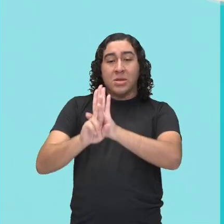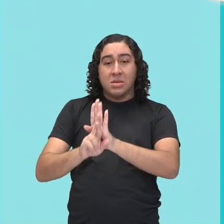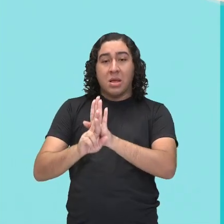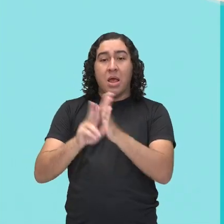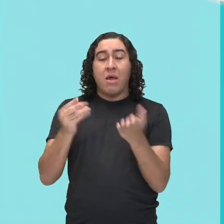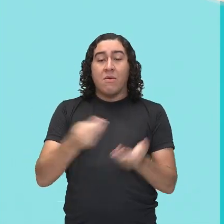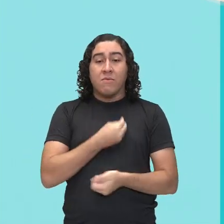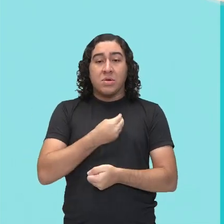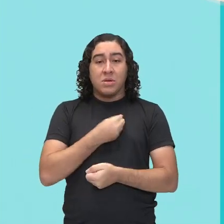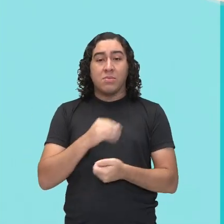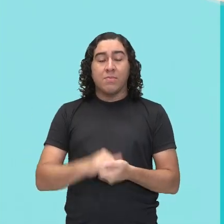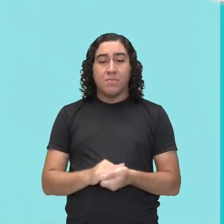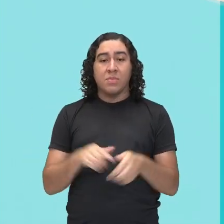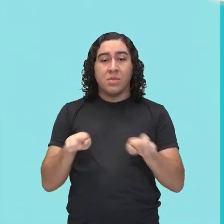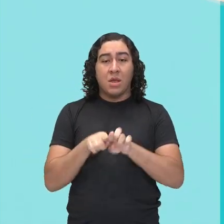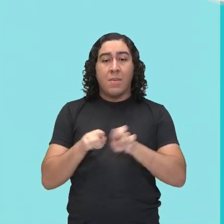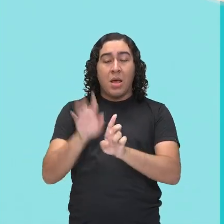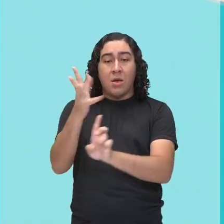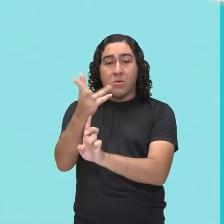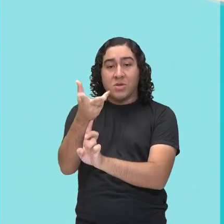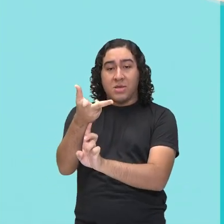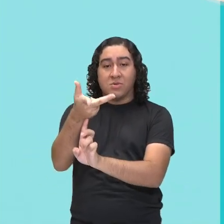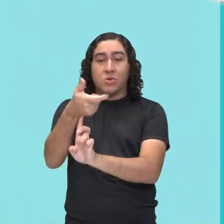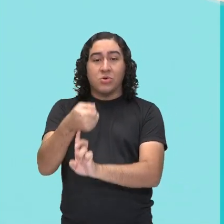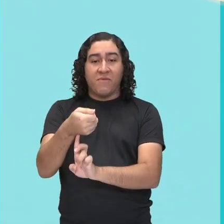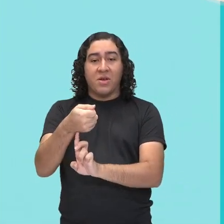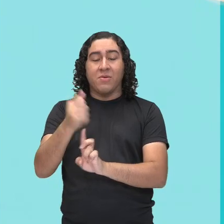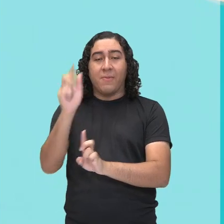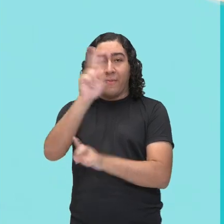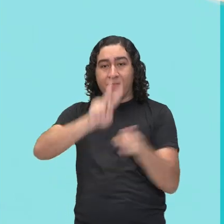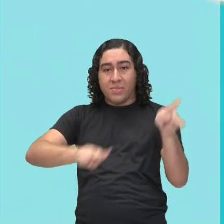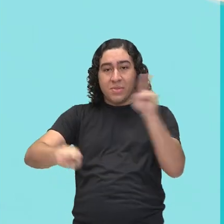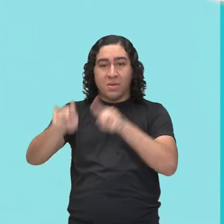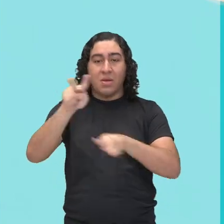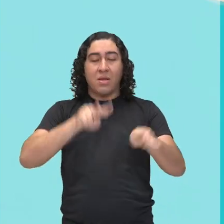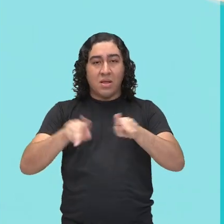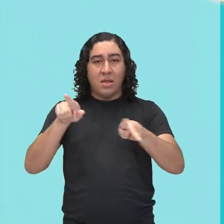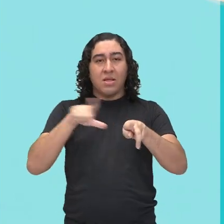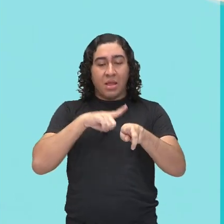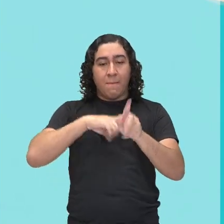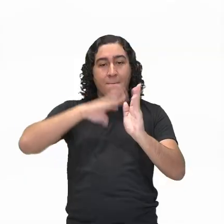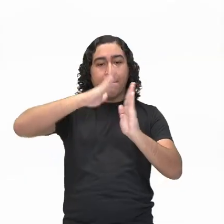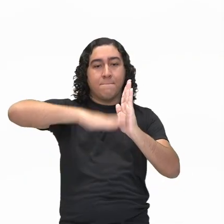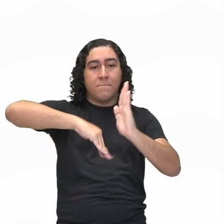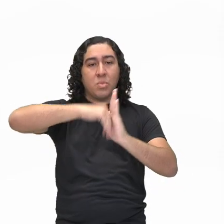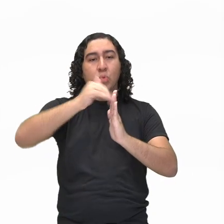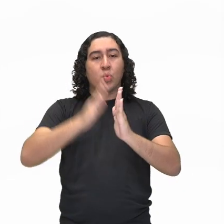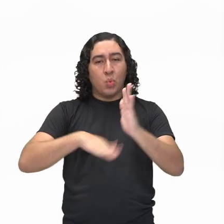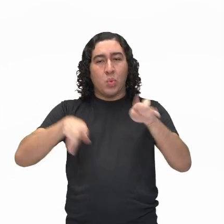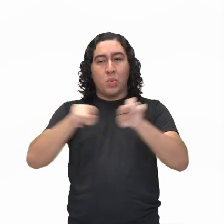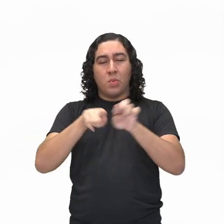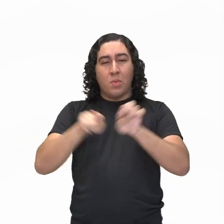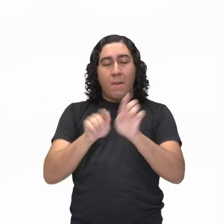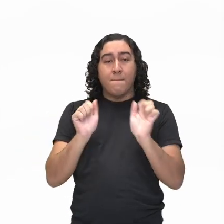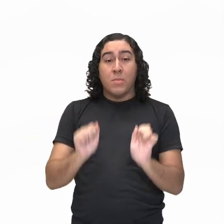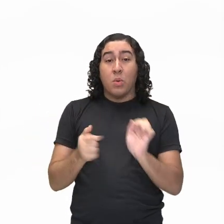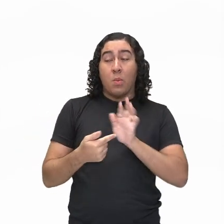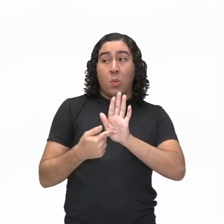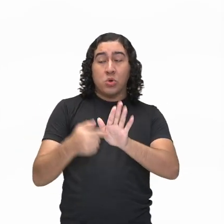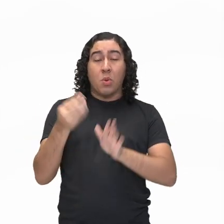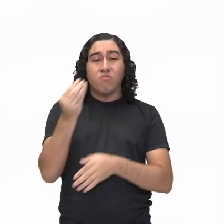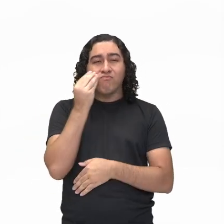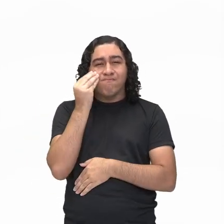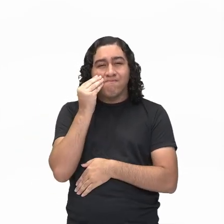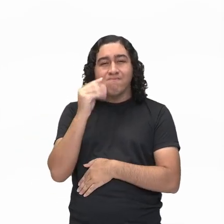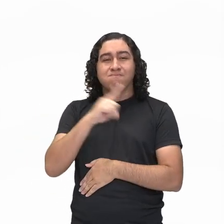através das artes visuais, ou seja, através da pintura. Aí vamos mostrar para vocês um quadro